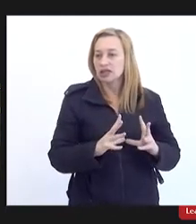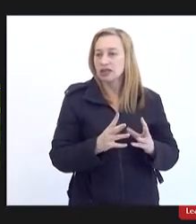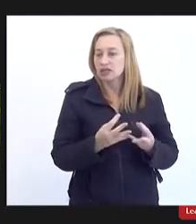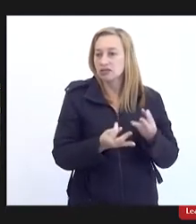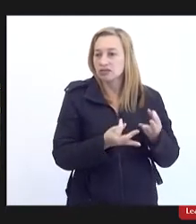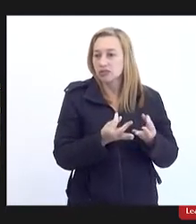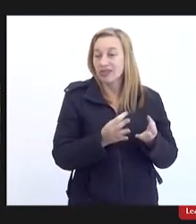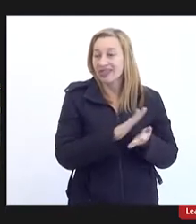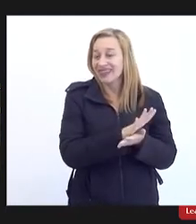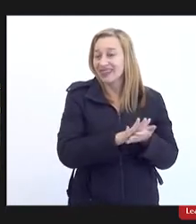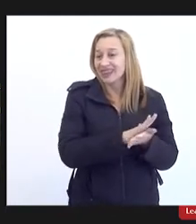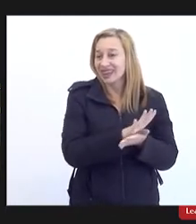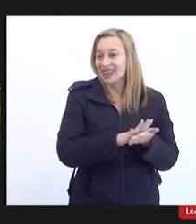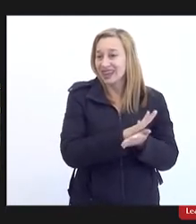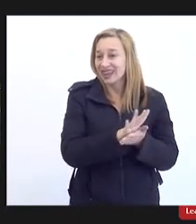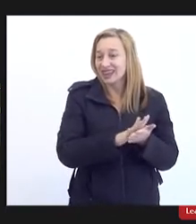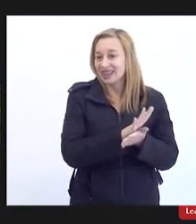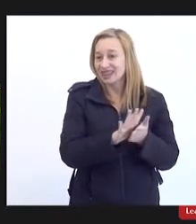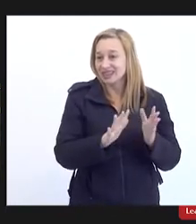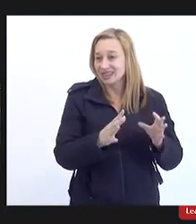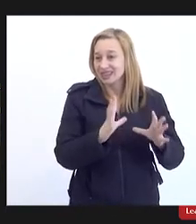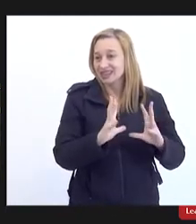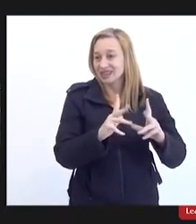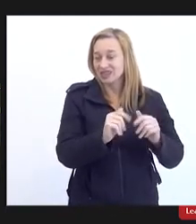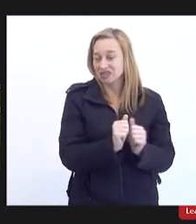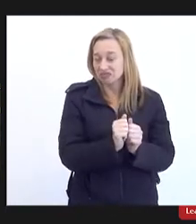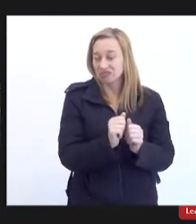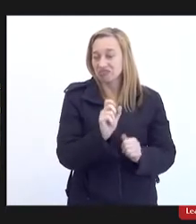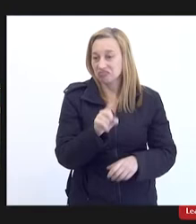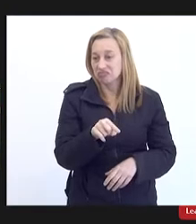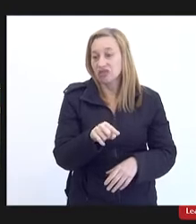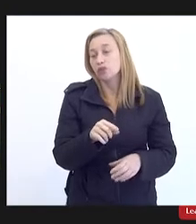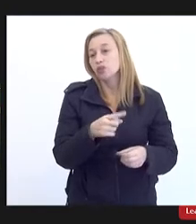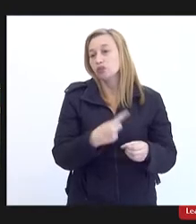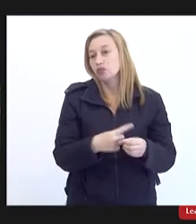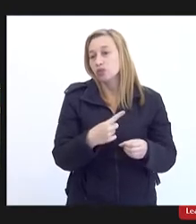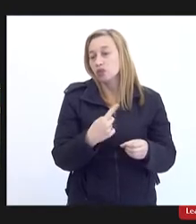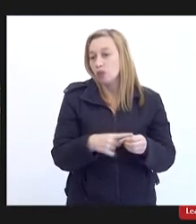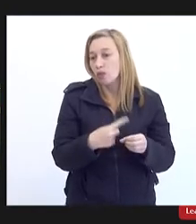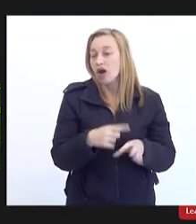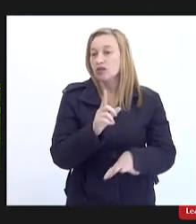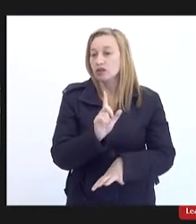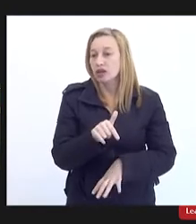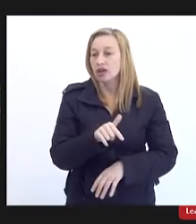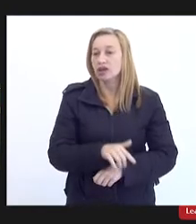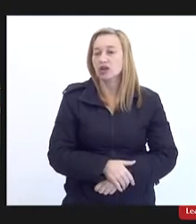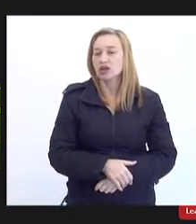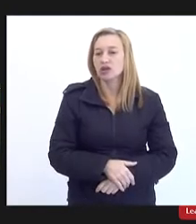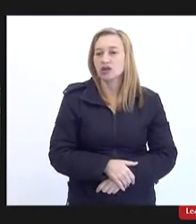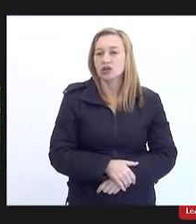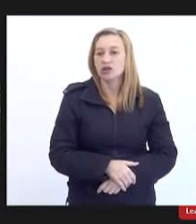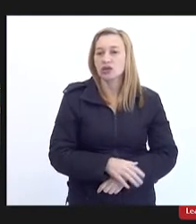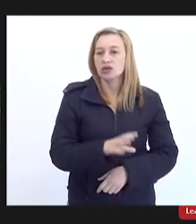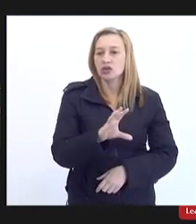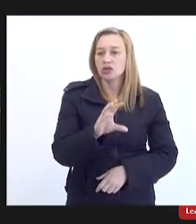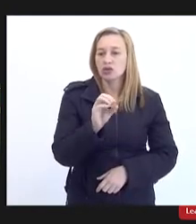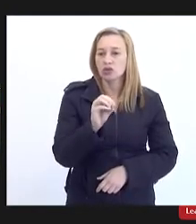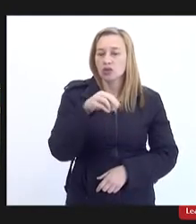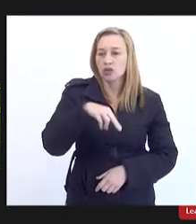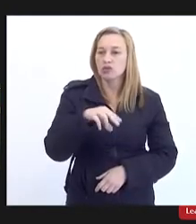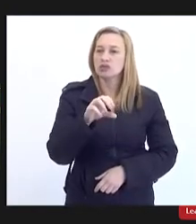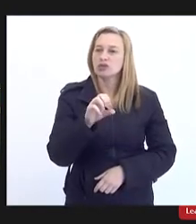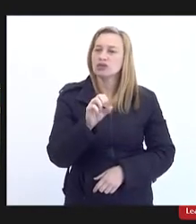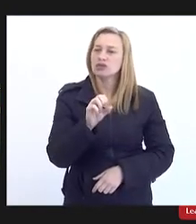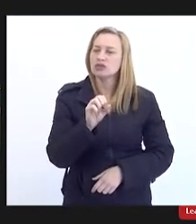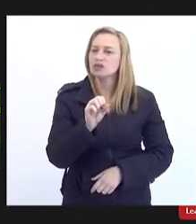existe uma rede de esgoto aqui nos bairros de conservatória então eles